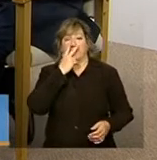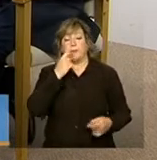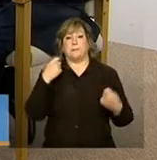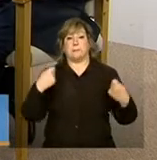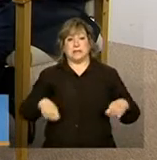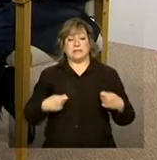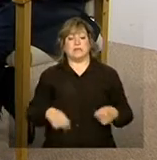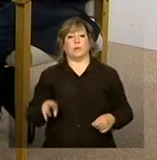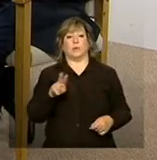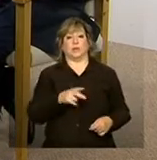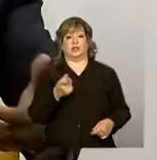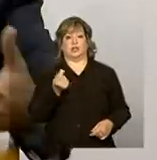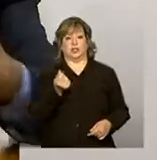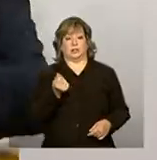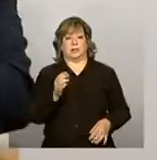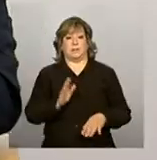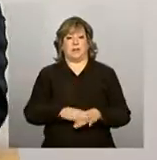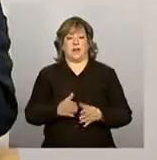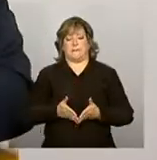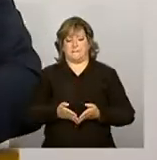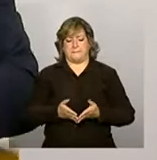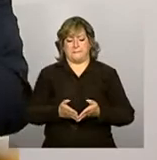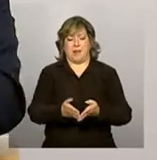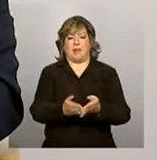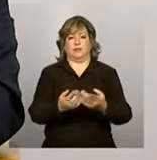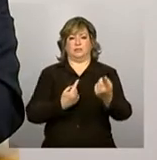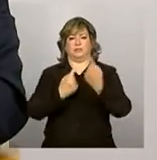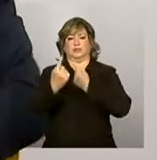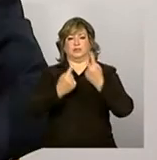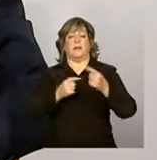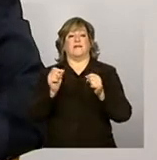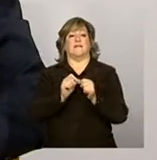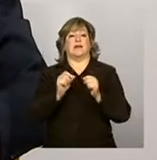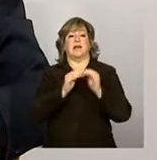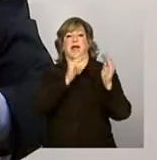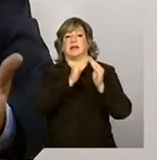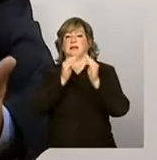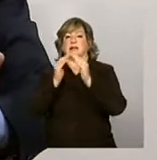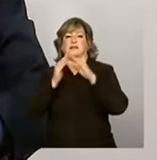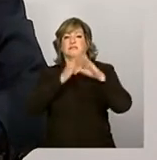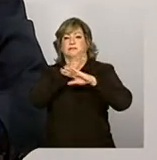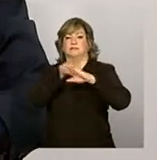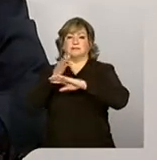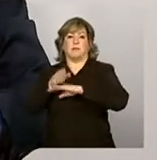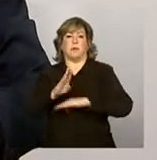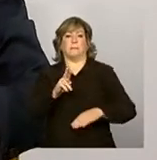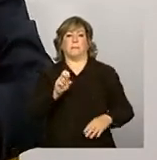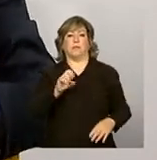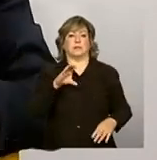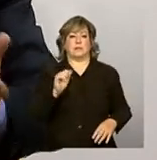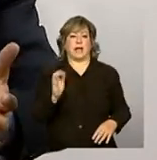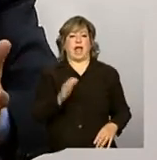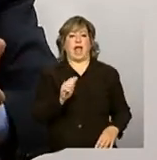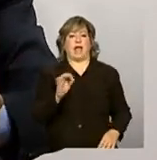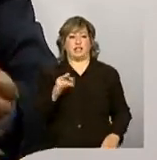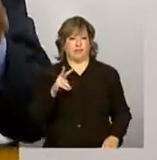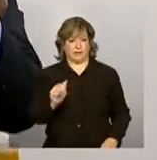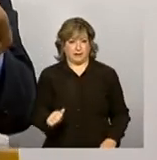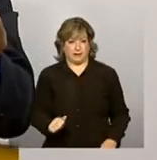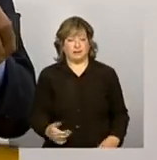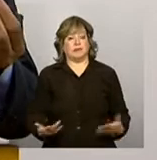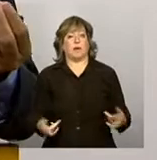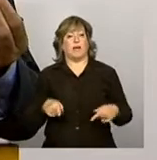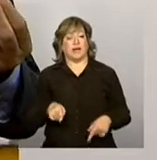transporte aquático, barcos, para fazer a busca ativa. Então, esse é um tipo de recurso, é um tipo de gasto que